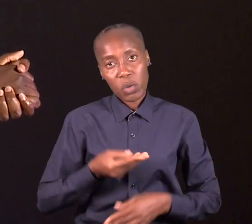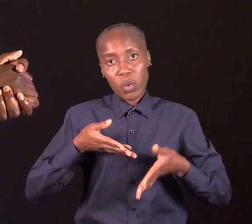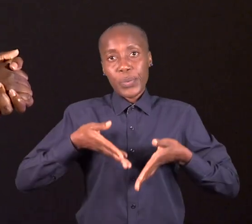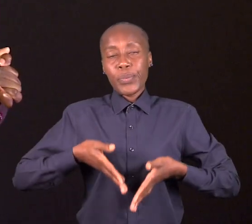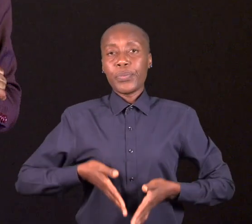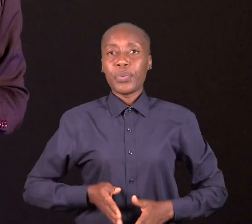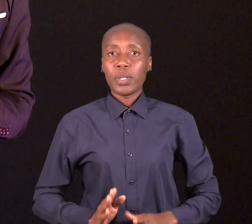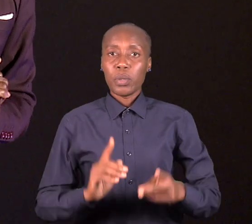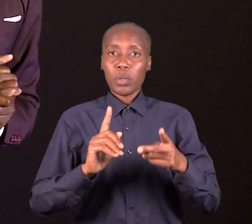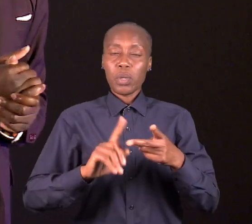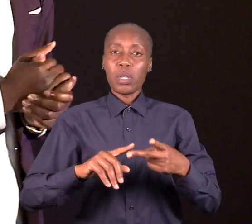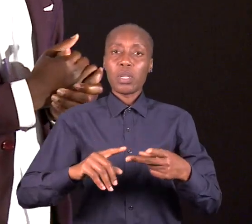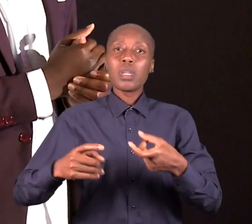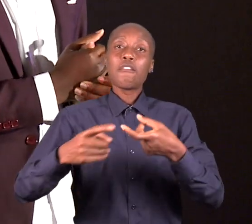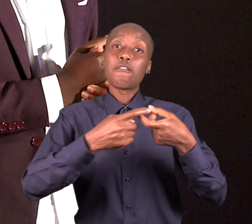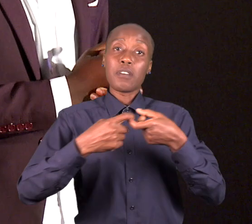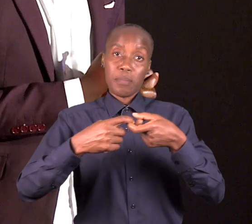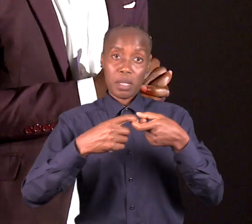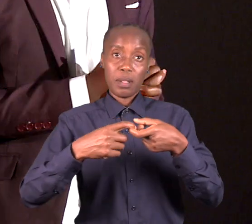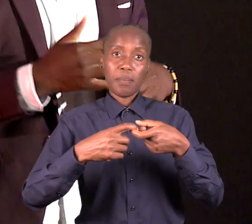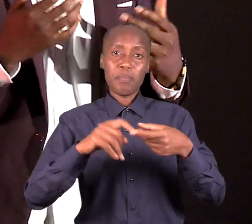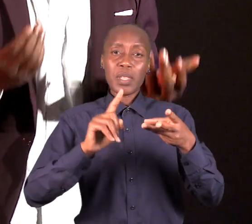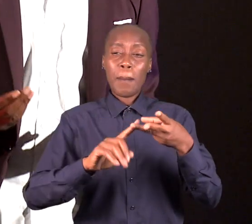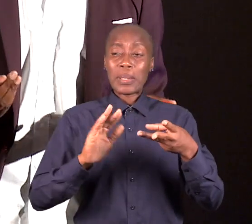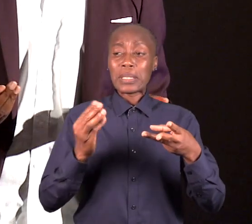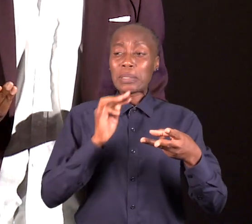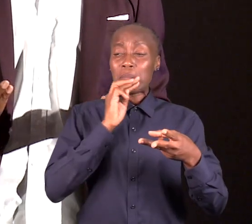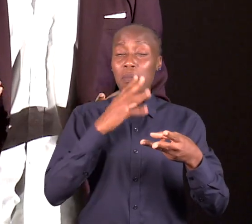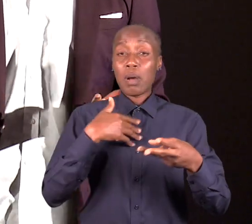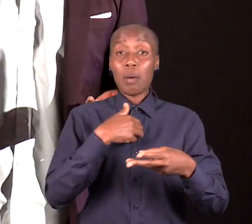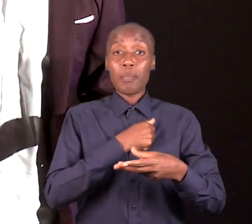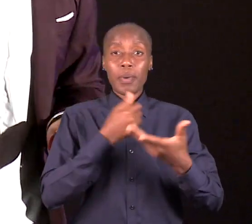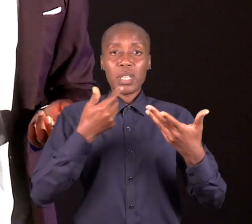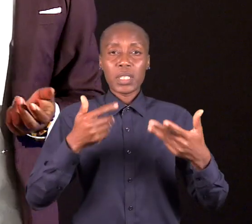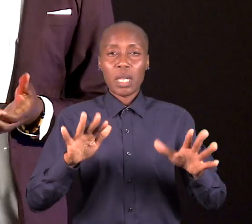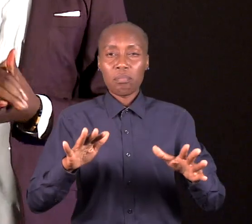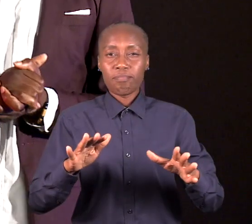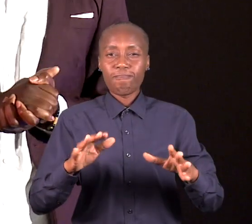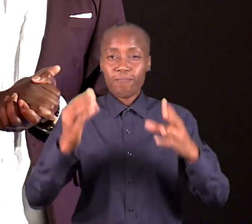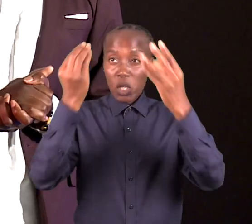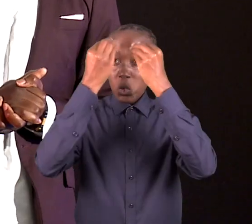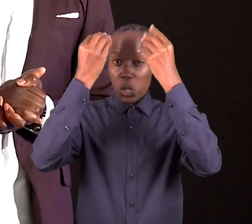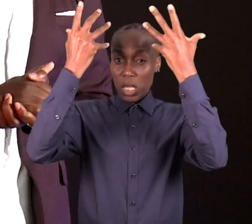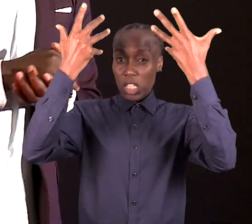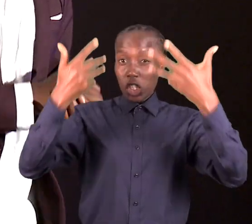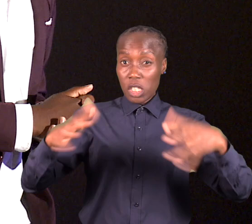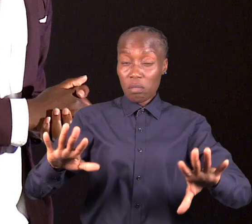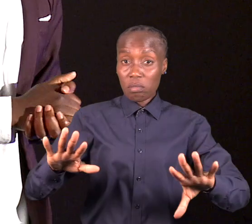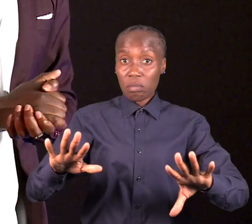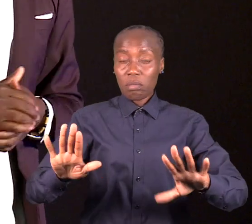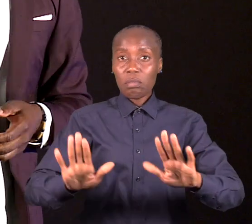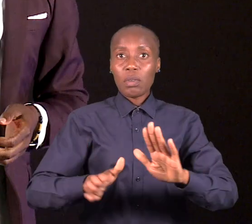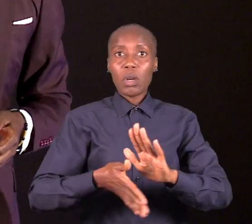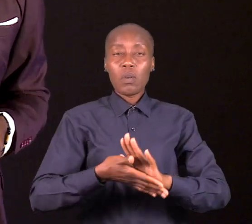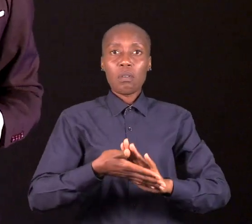Mas a sua influência motivou-me a batalhar pela vida. Motivou-me